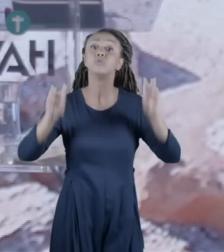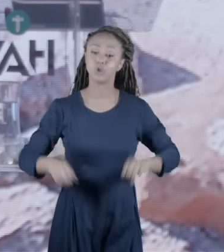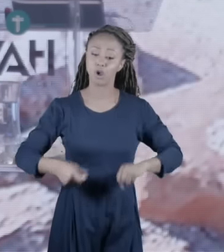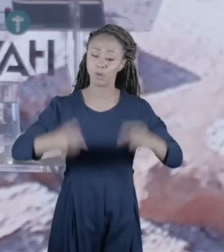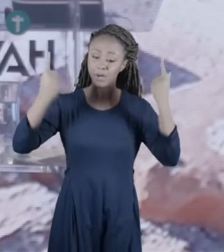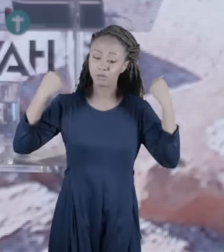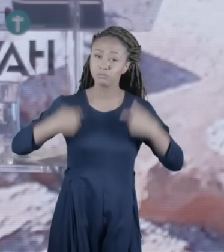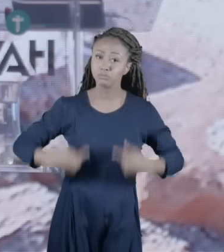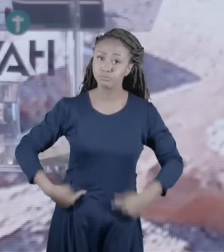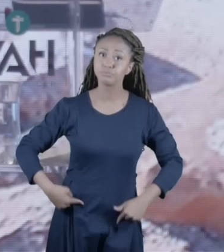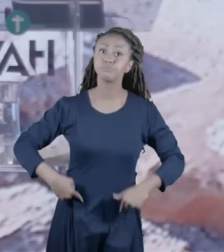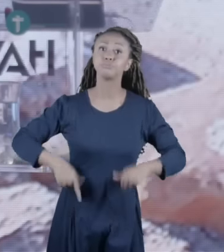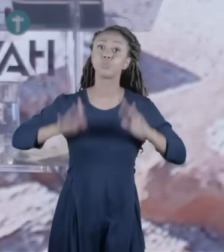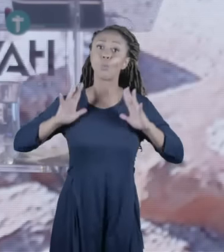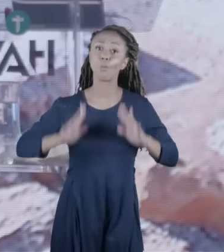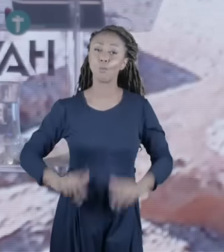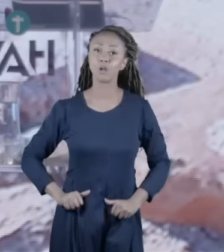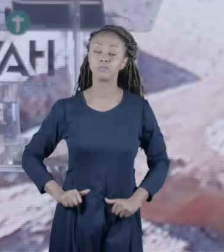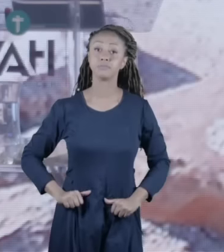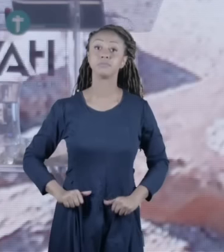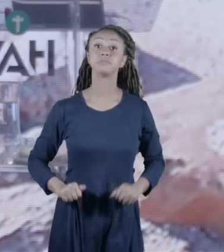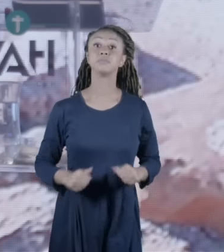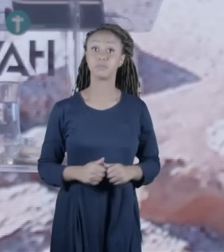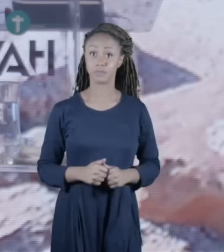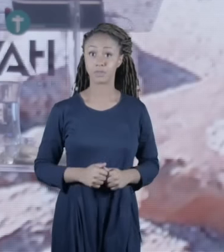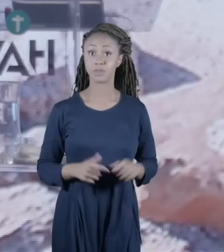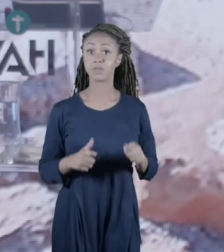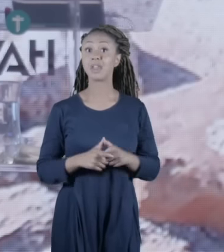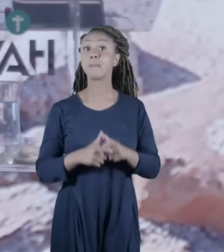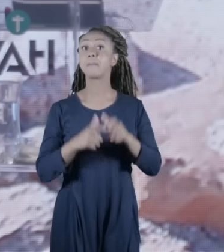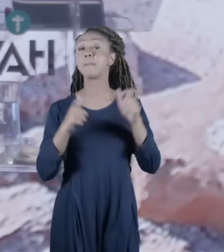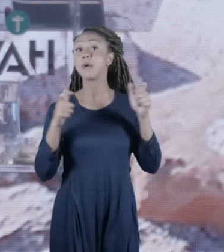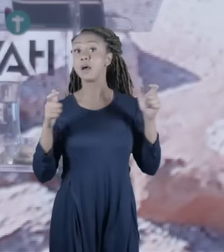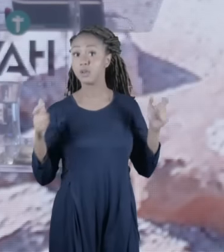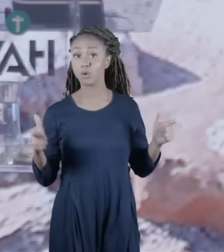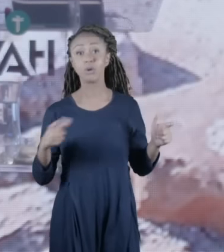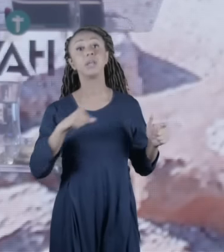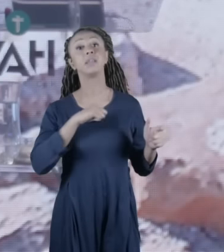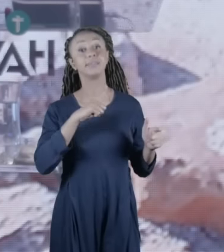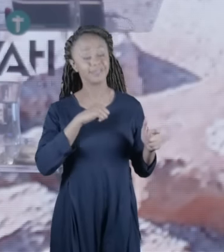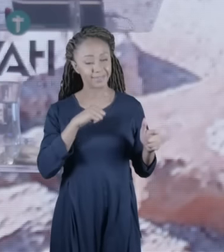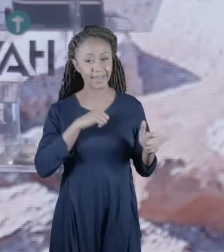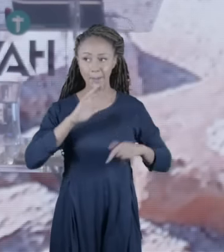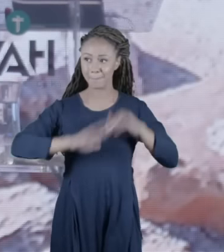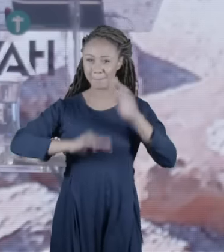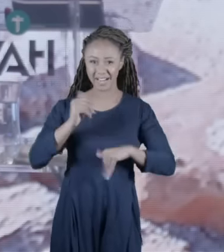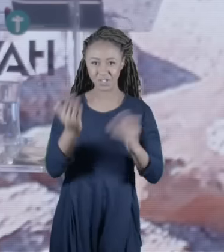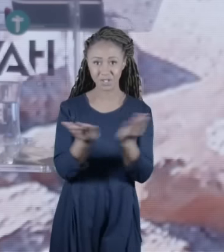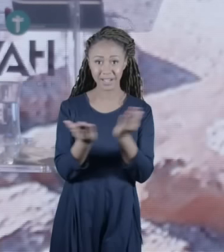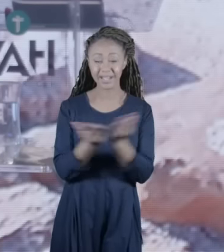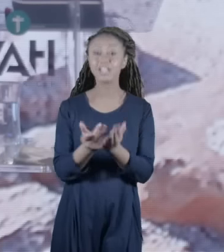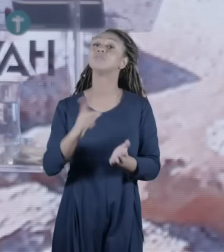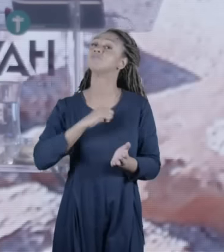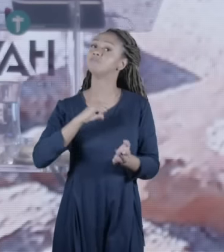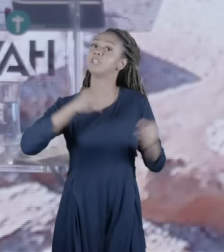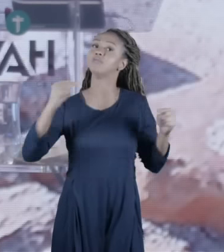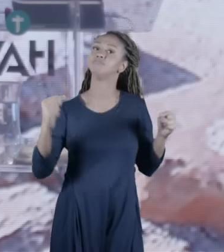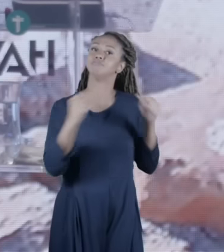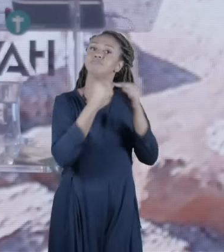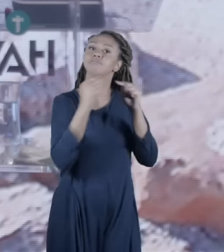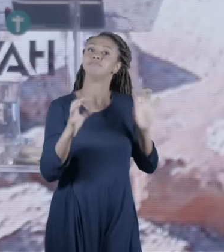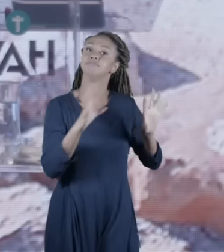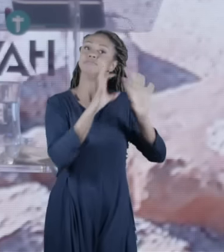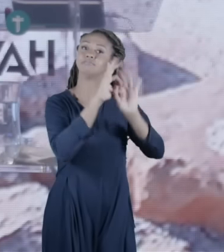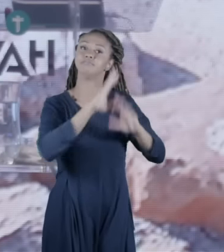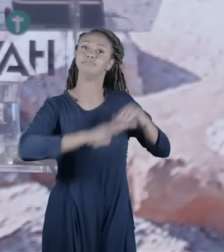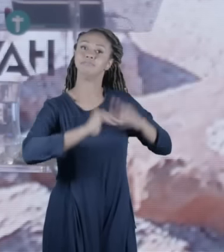cristãos eles tem raízes judaicas então o batismo de João Batista ele já era feito